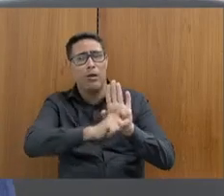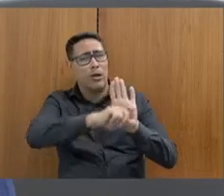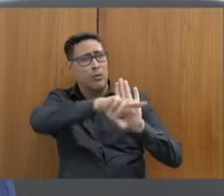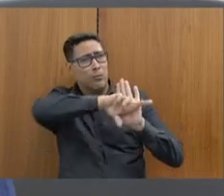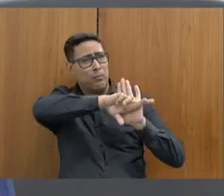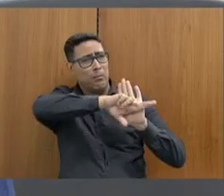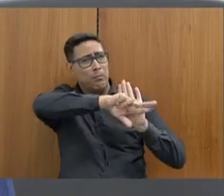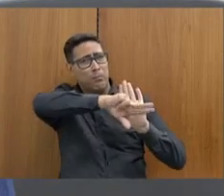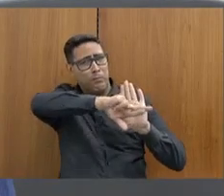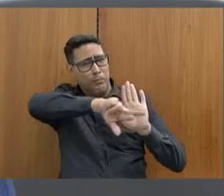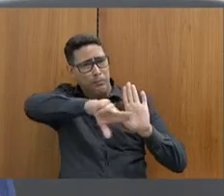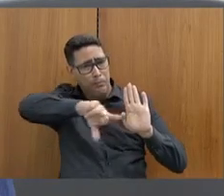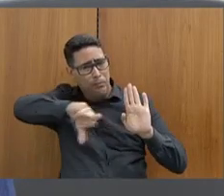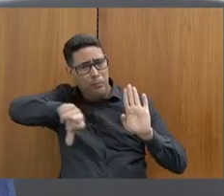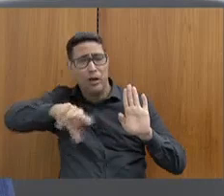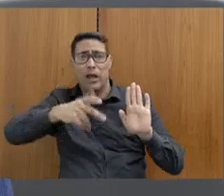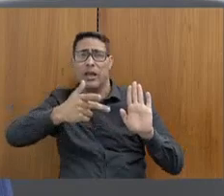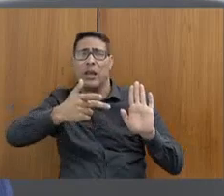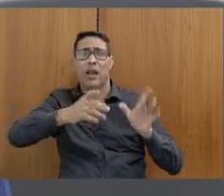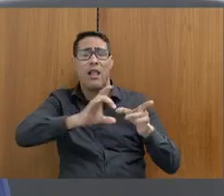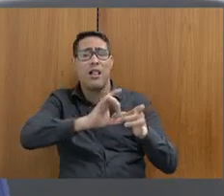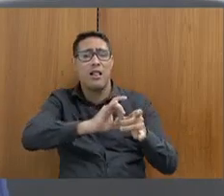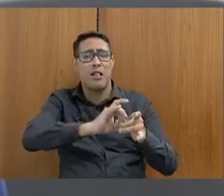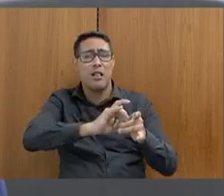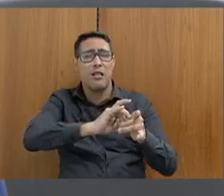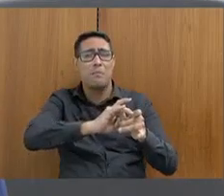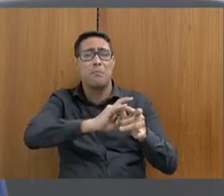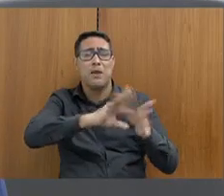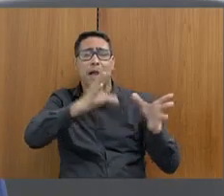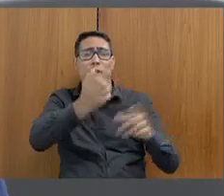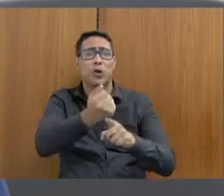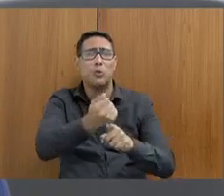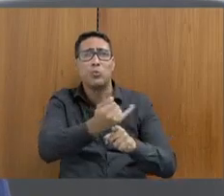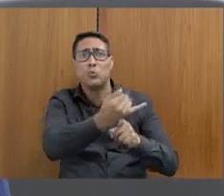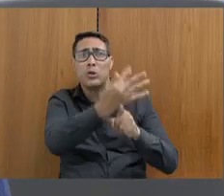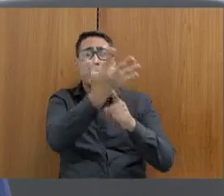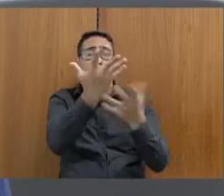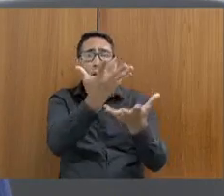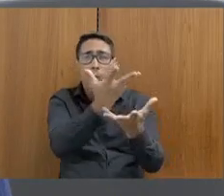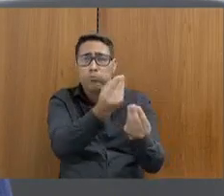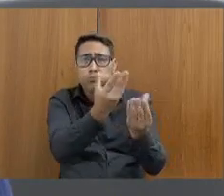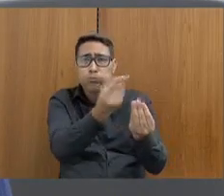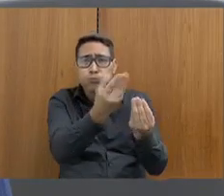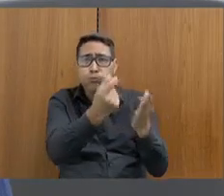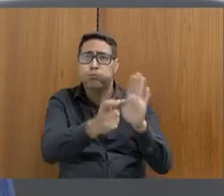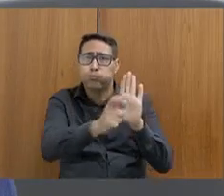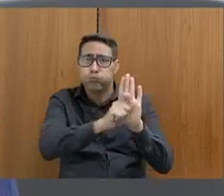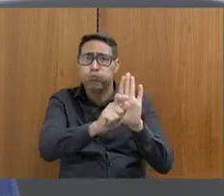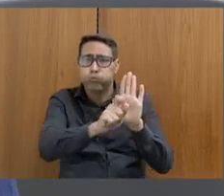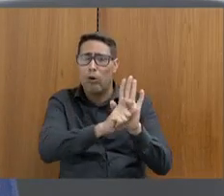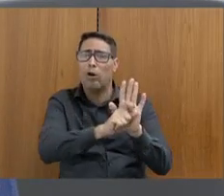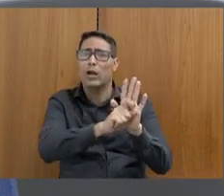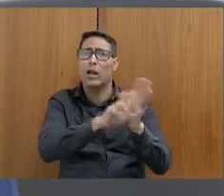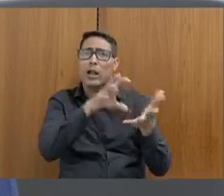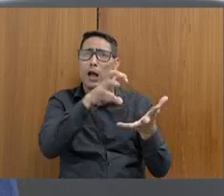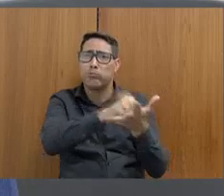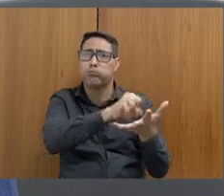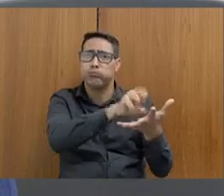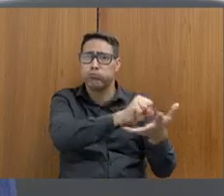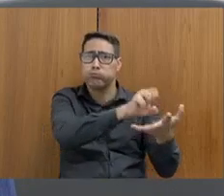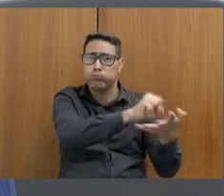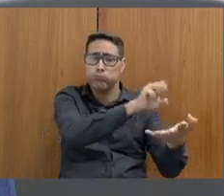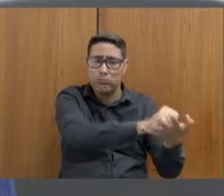quantidades absurdas de drogas apreendidas, sob o argumento de que